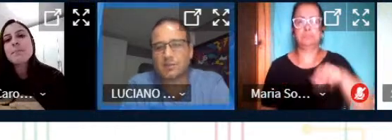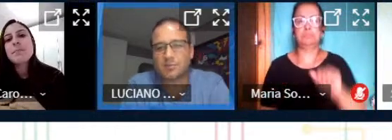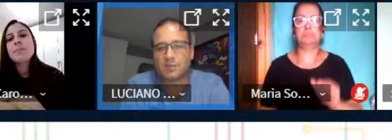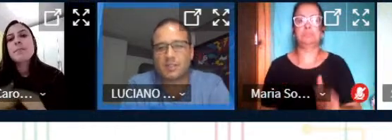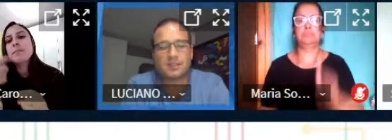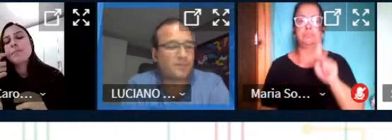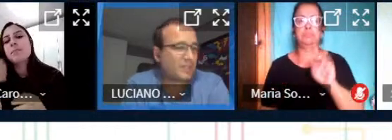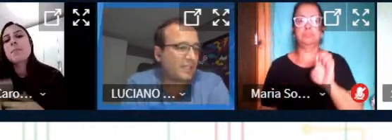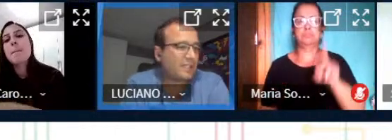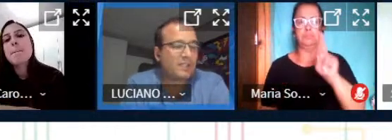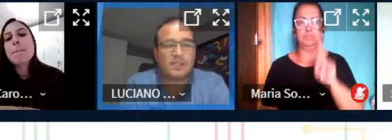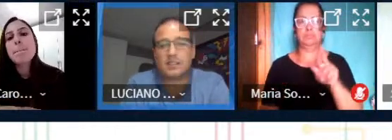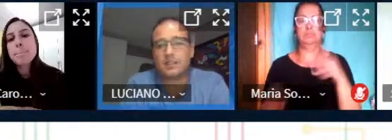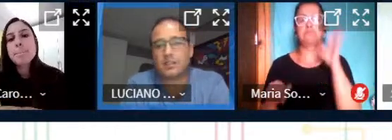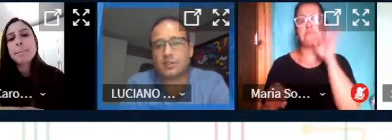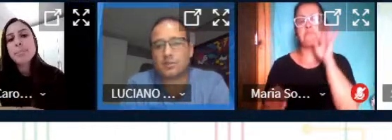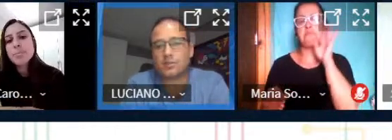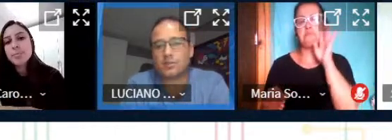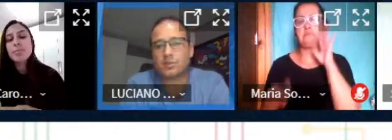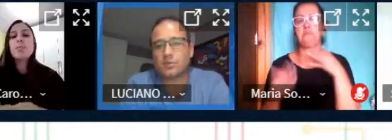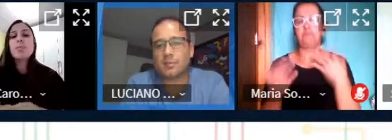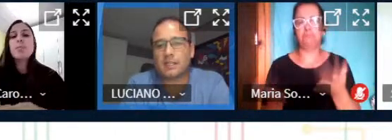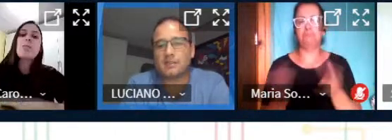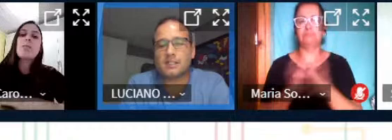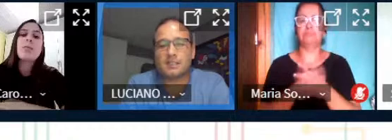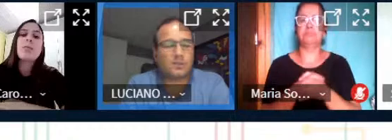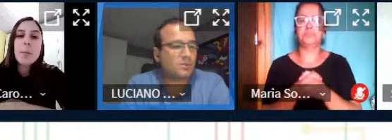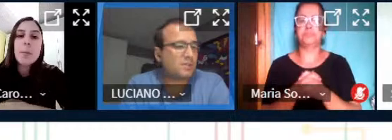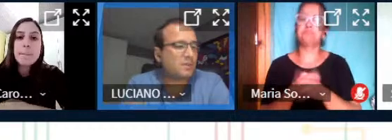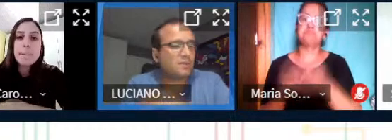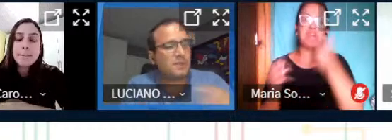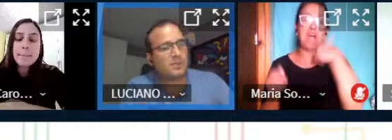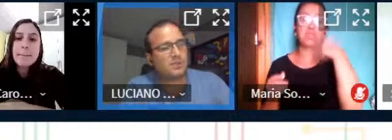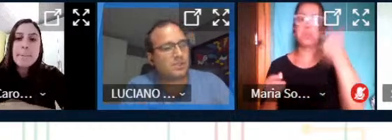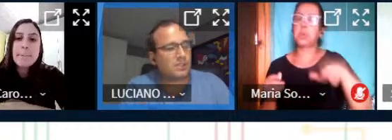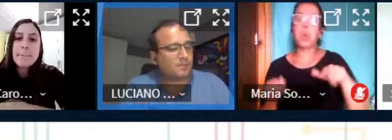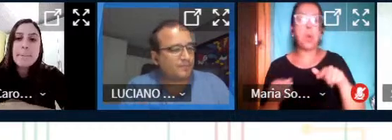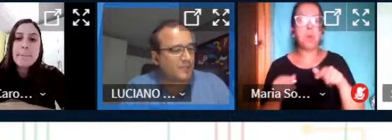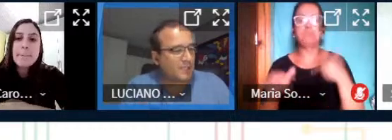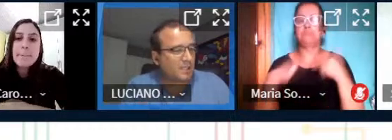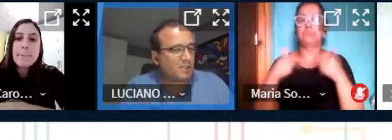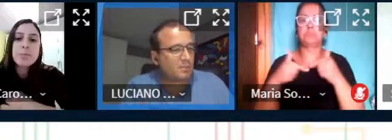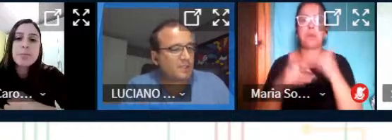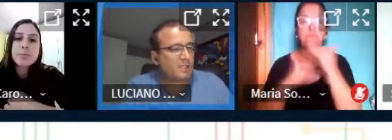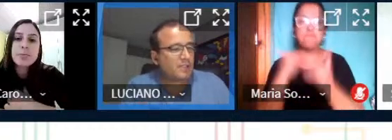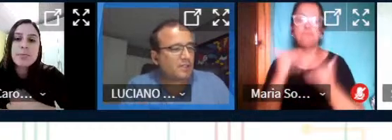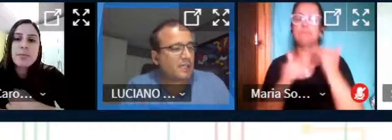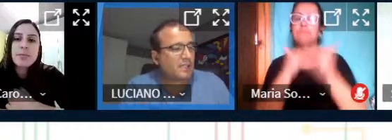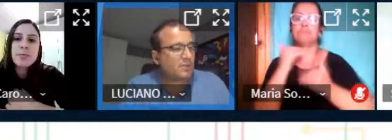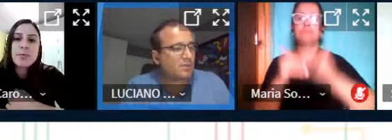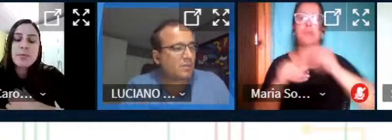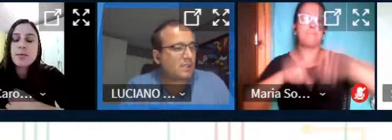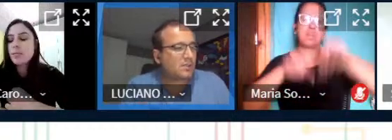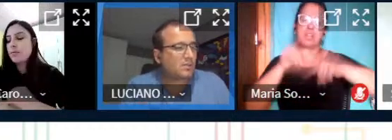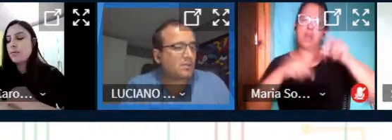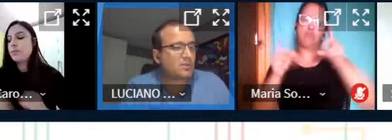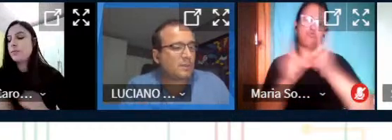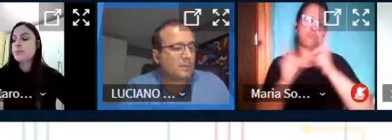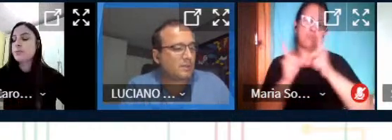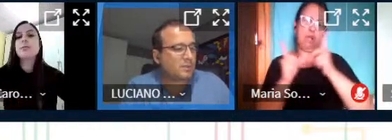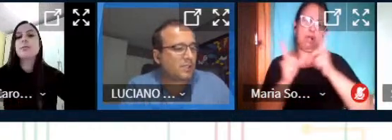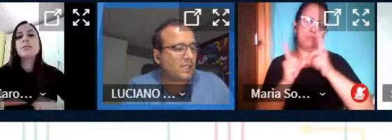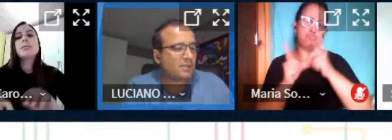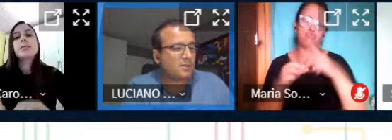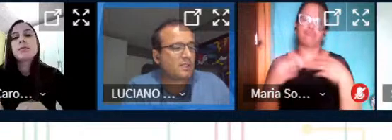legal muito legal e eu acho que os outros trabalhos né tanto o desenvolvimento de de materiais didáticos quanto